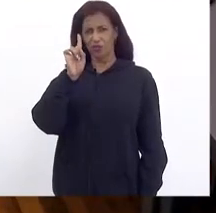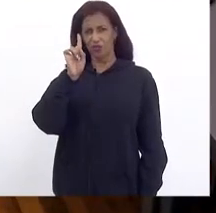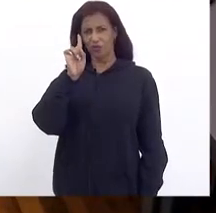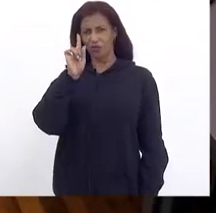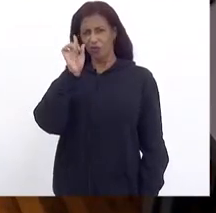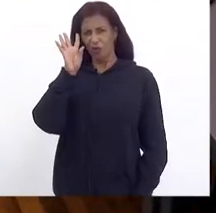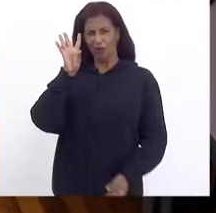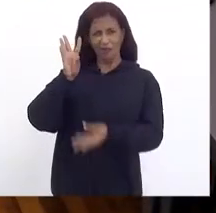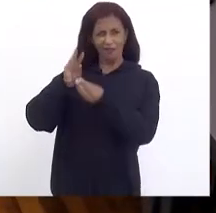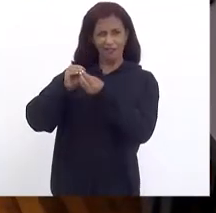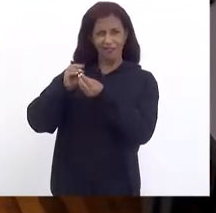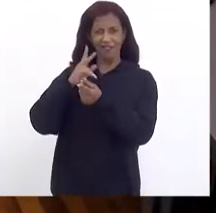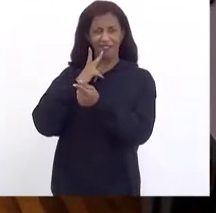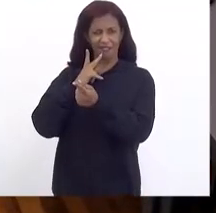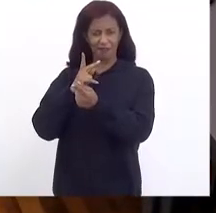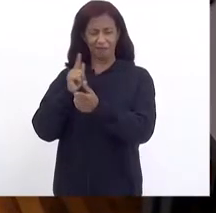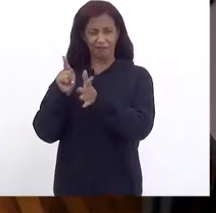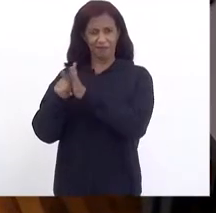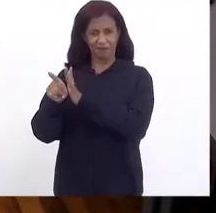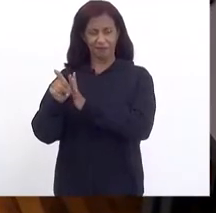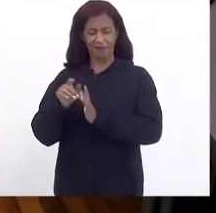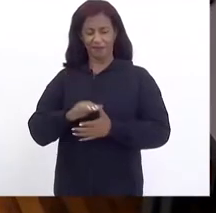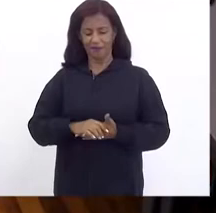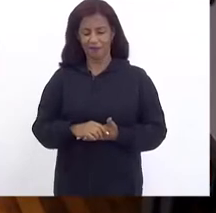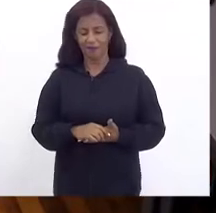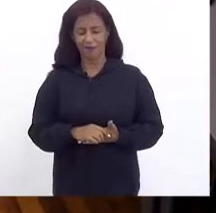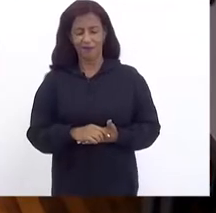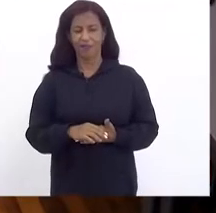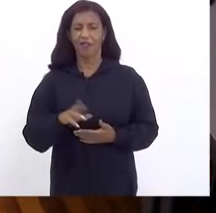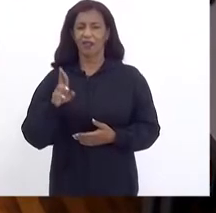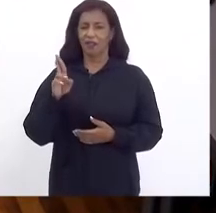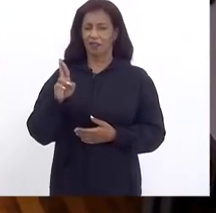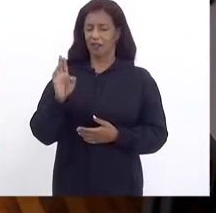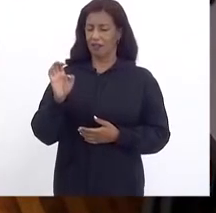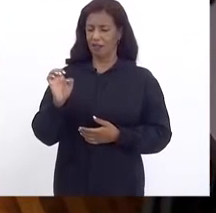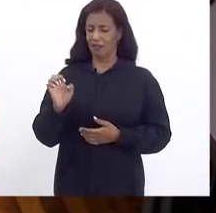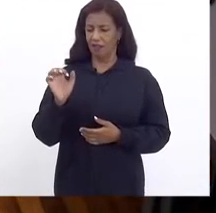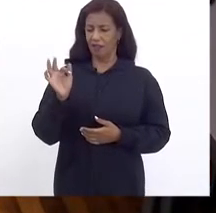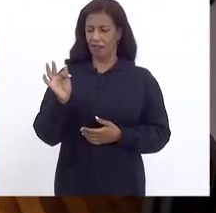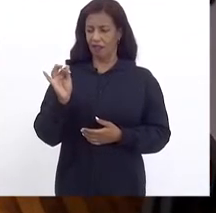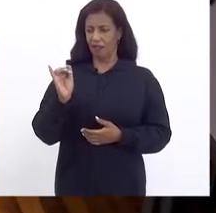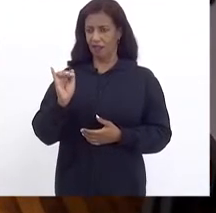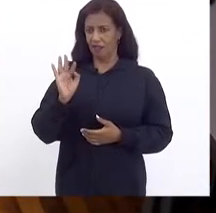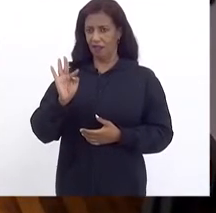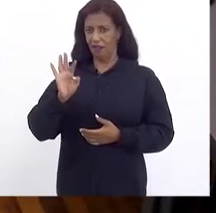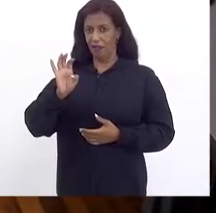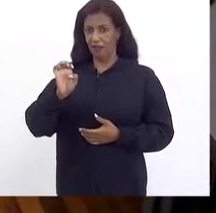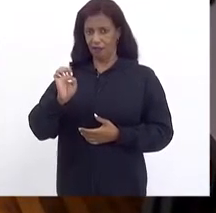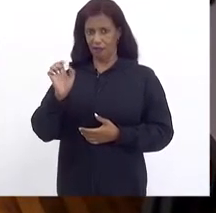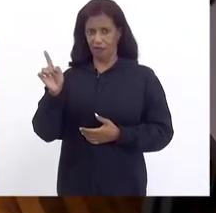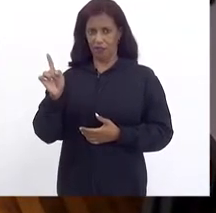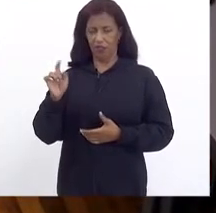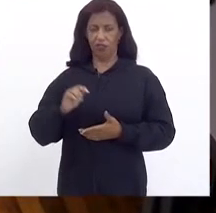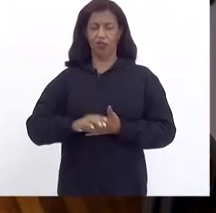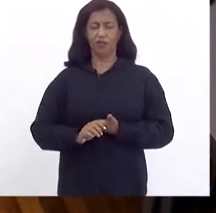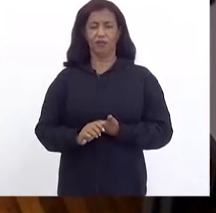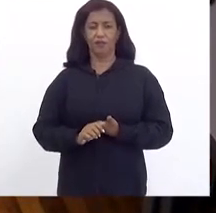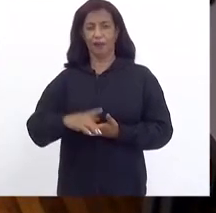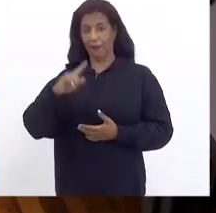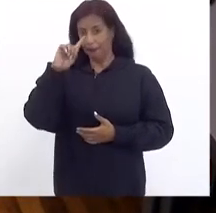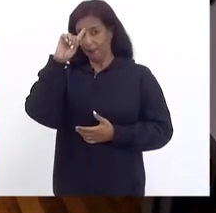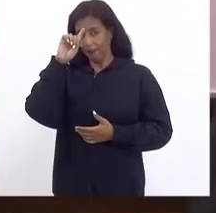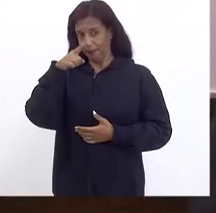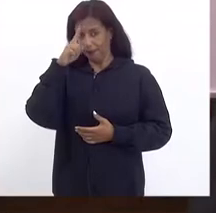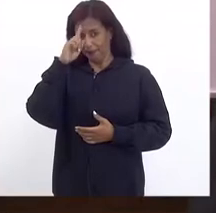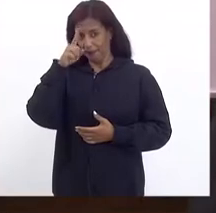Aduzir O que ele O que ele perguntou A refite Que é Comandada Por um